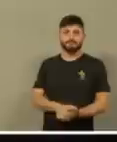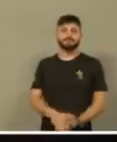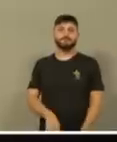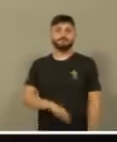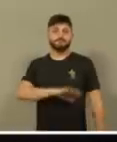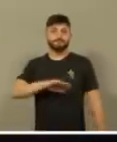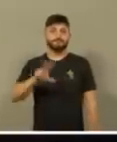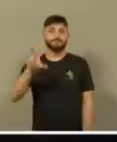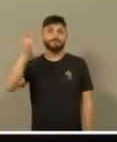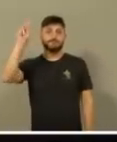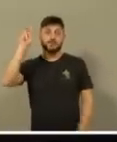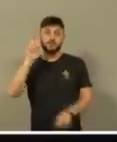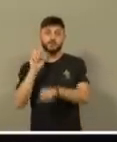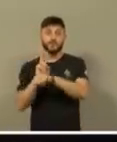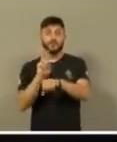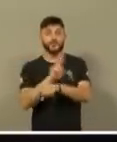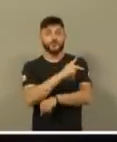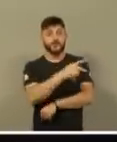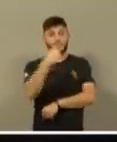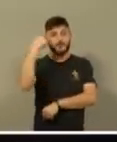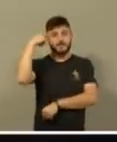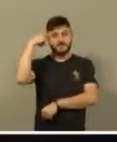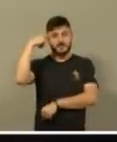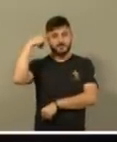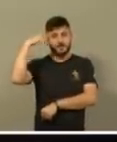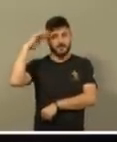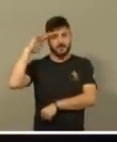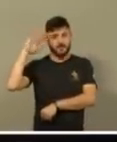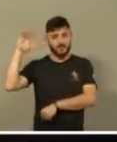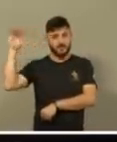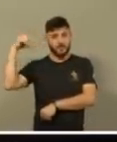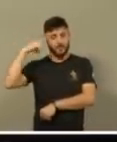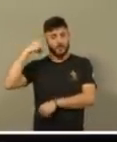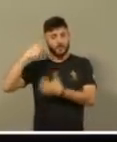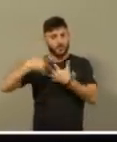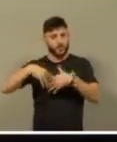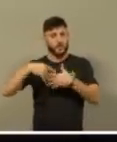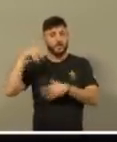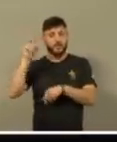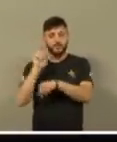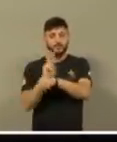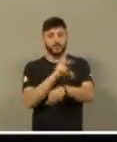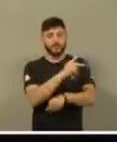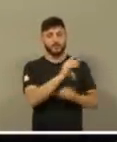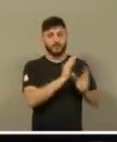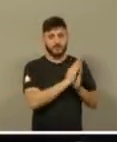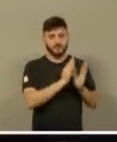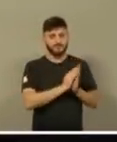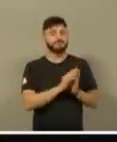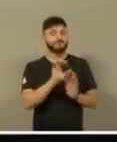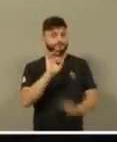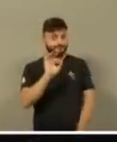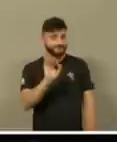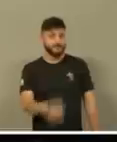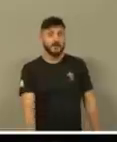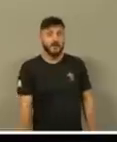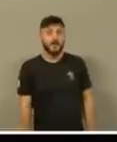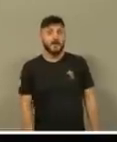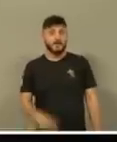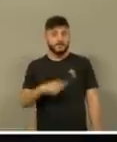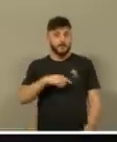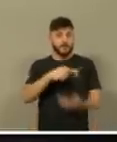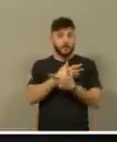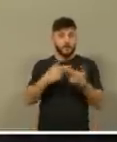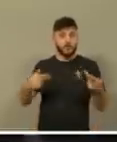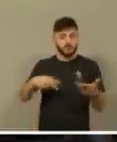Deus guarda teus pensamentos, Deus guarda tuas orações, sabe meus irmãos, tem algo, tem um texto,